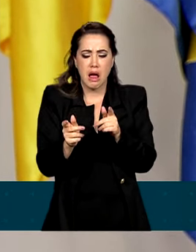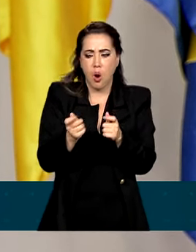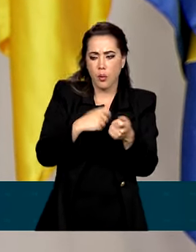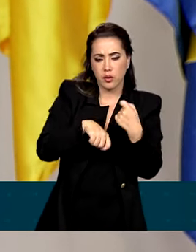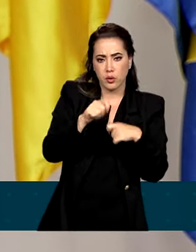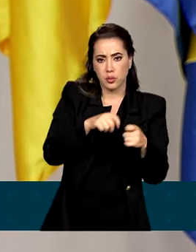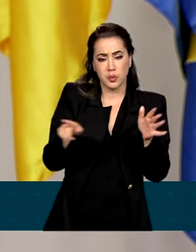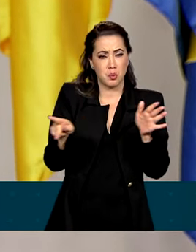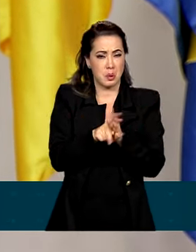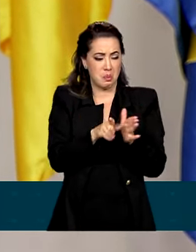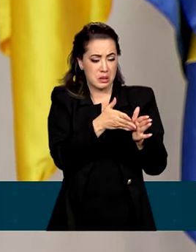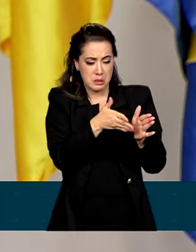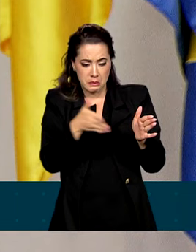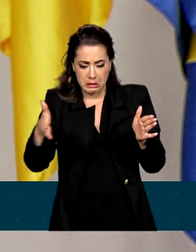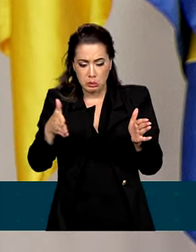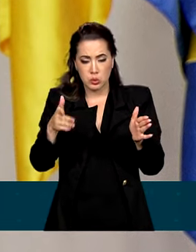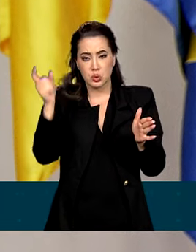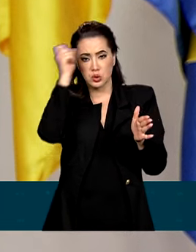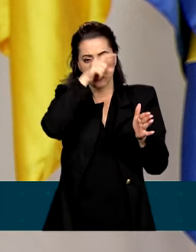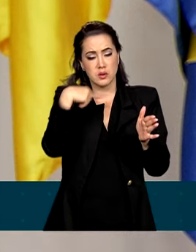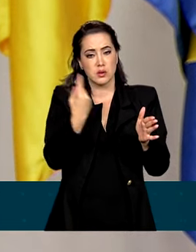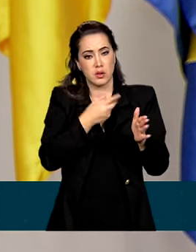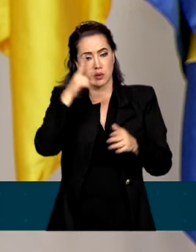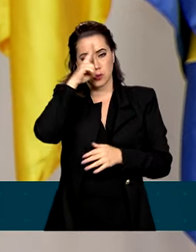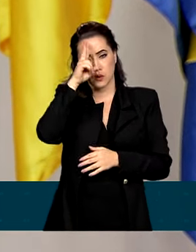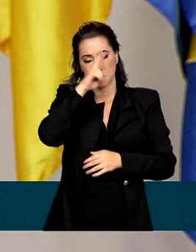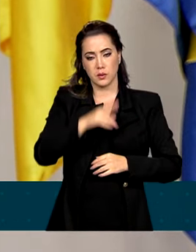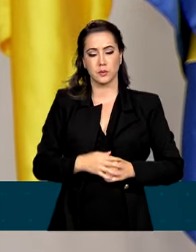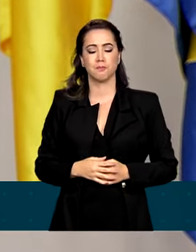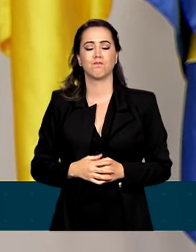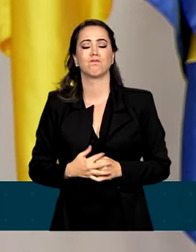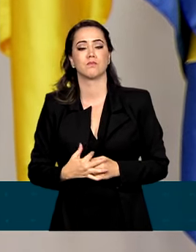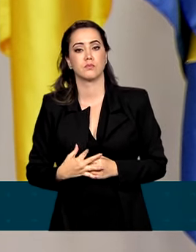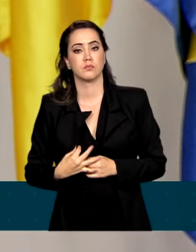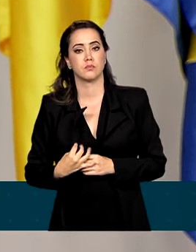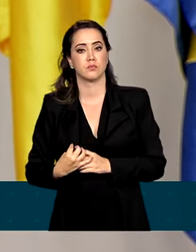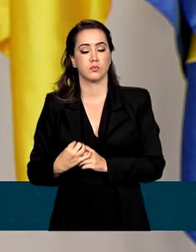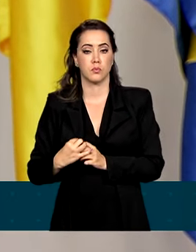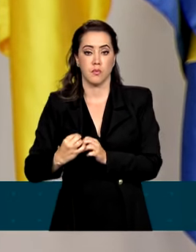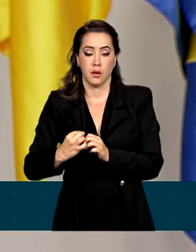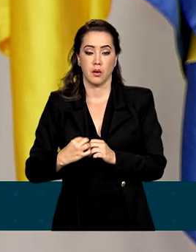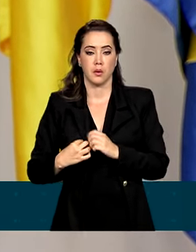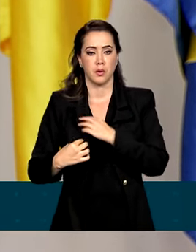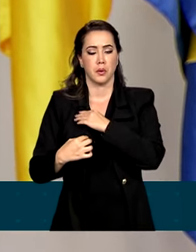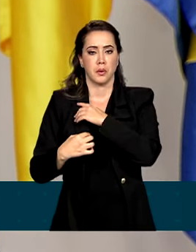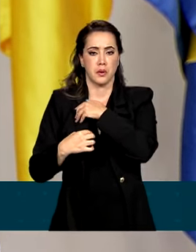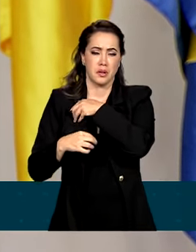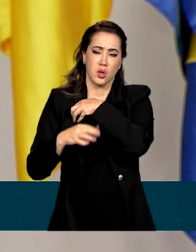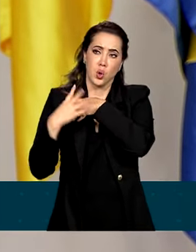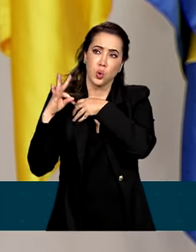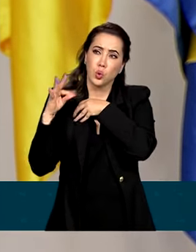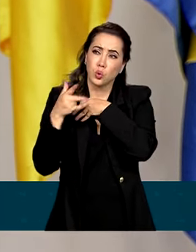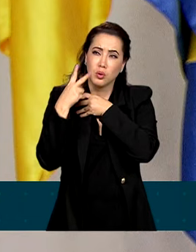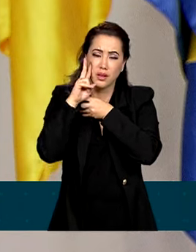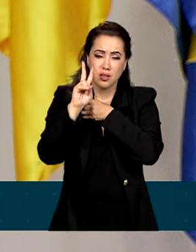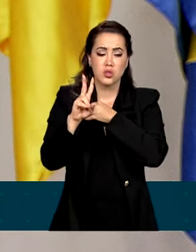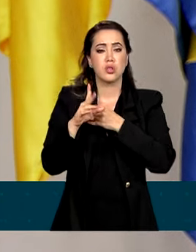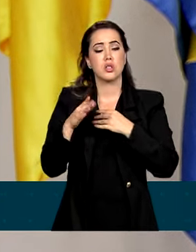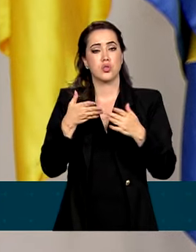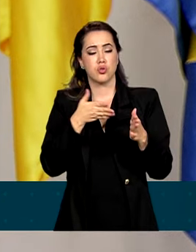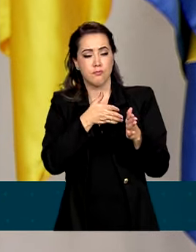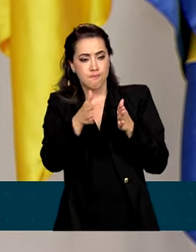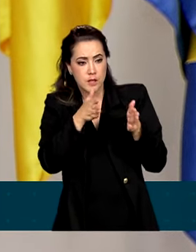deste tenebroso período de nossa história. Senhoras e senhores, os golpes, as fraturas, os traumas que nos